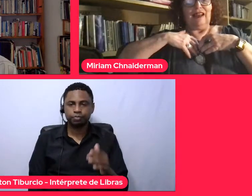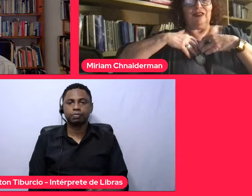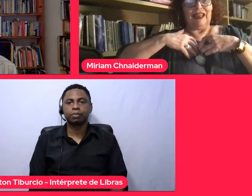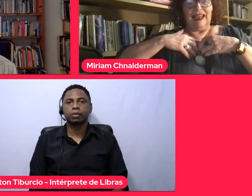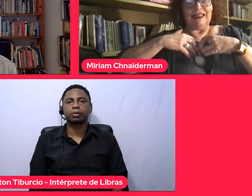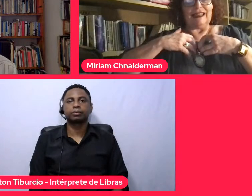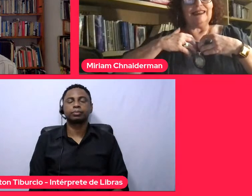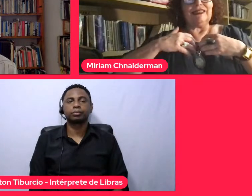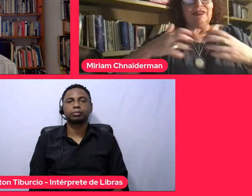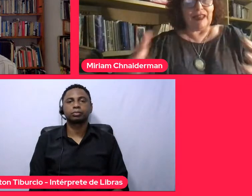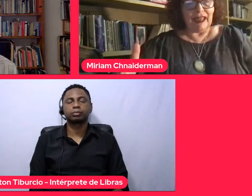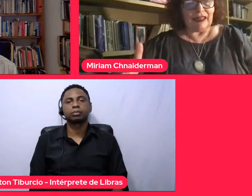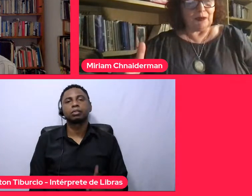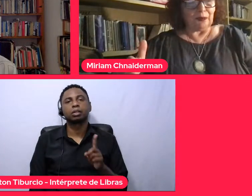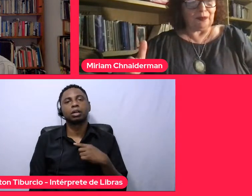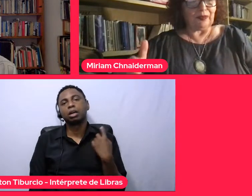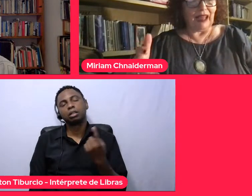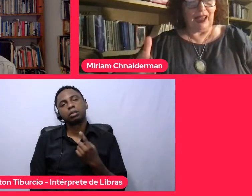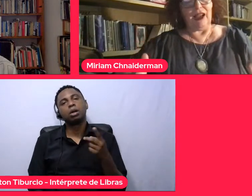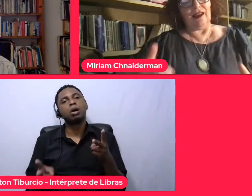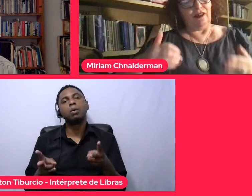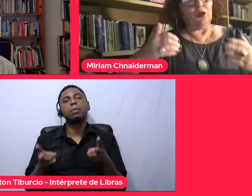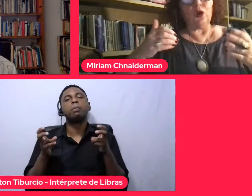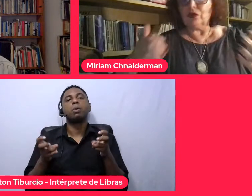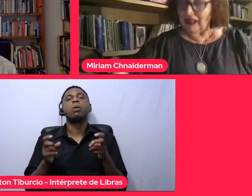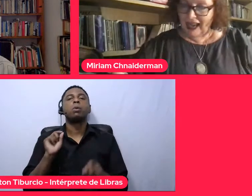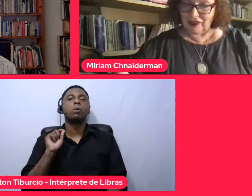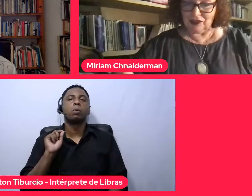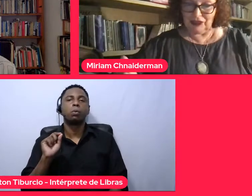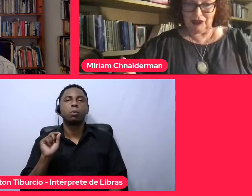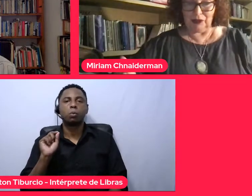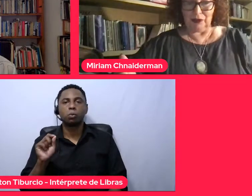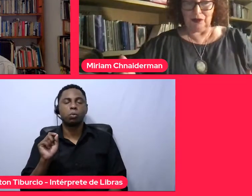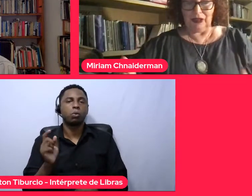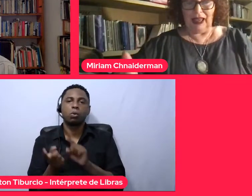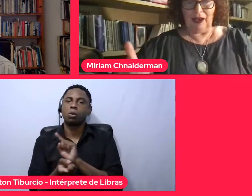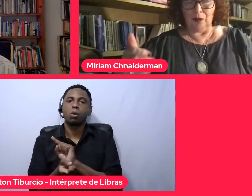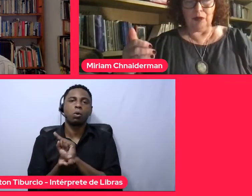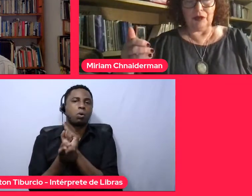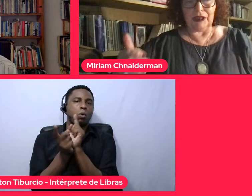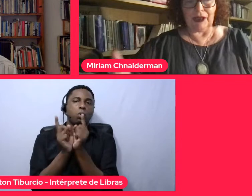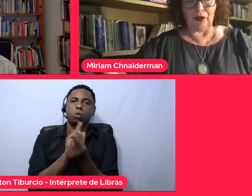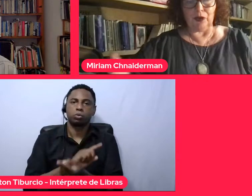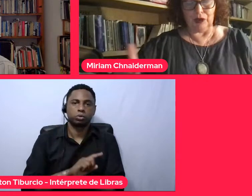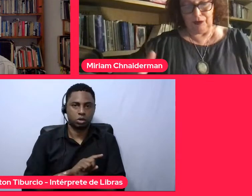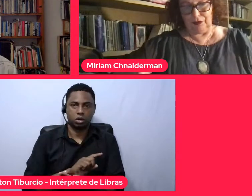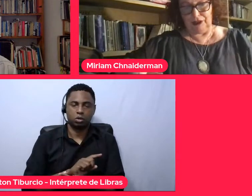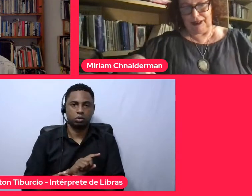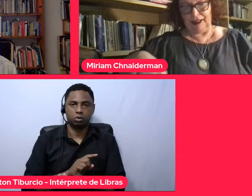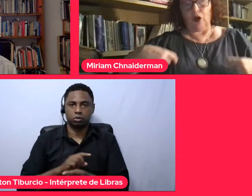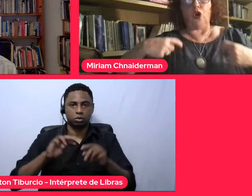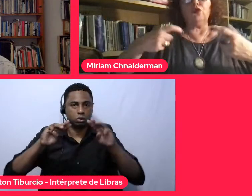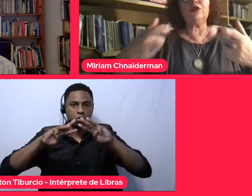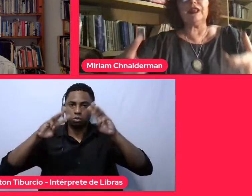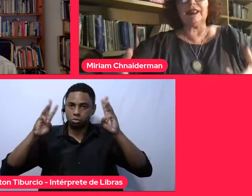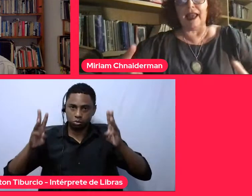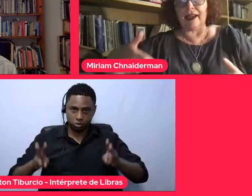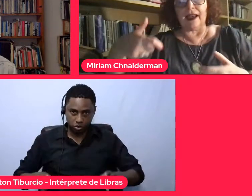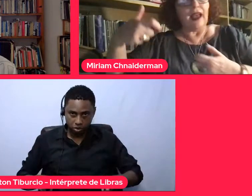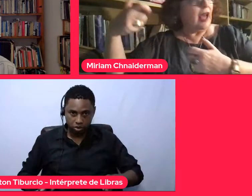o que a gente vê é o contrário disso. É um museu onde você